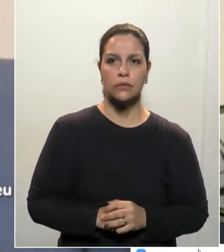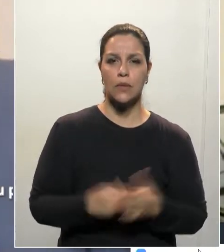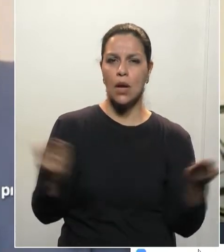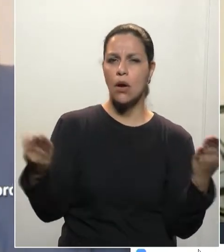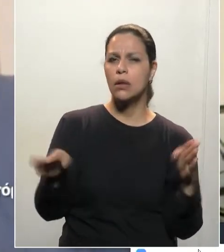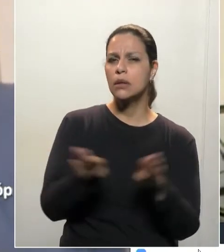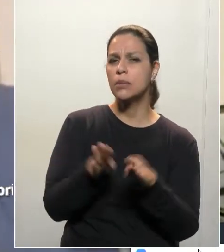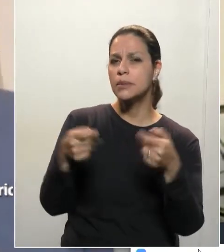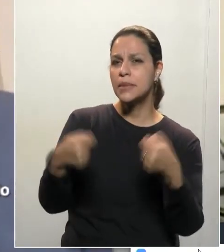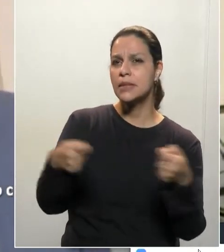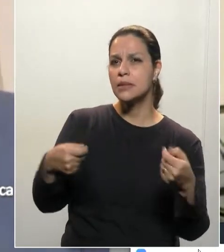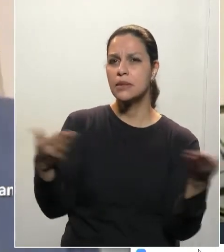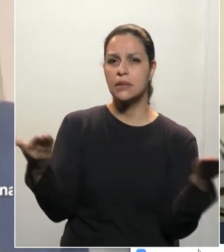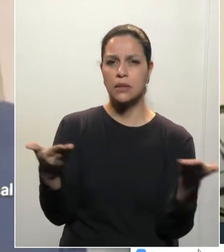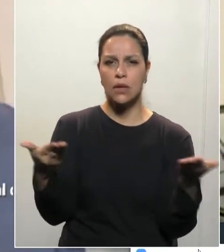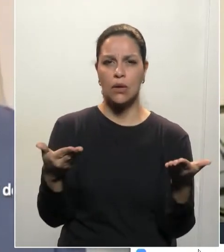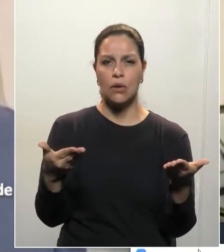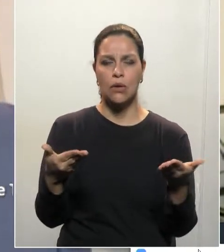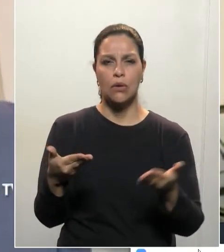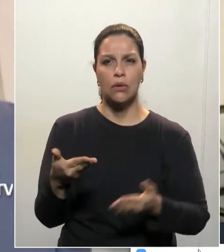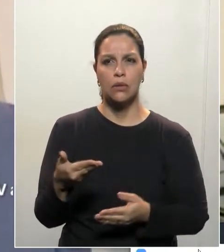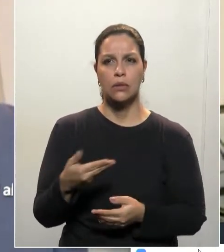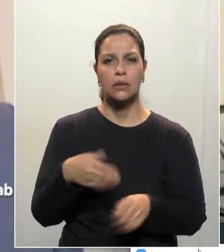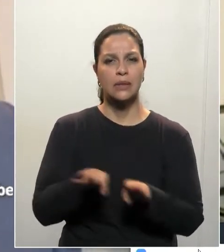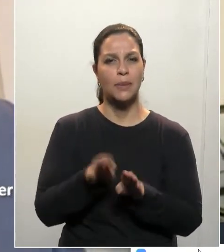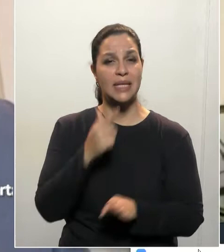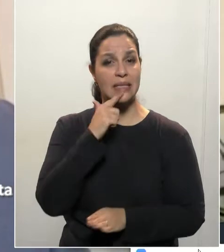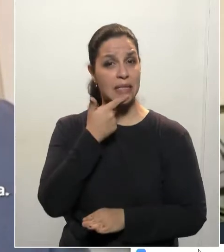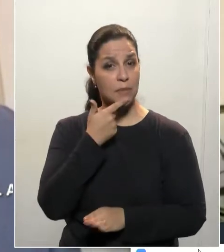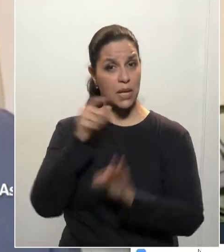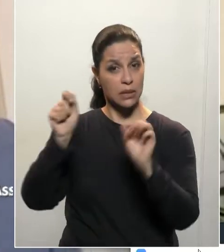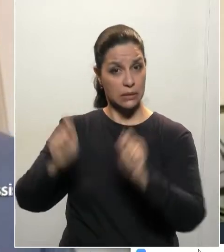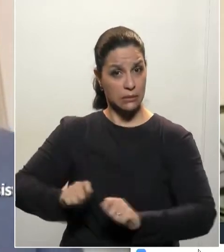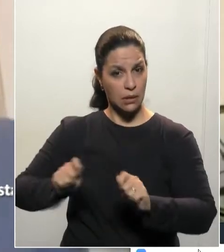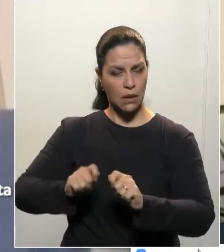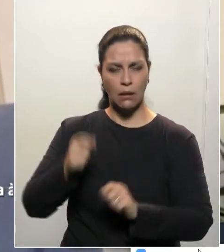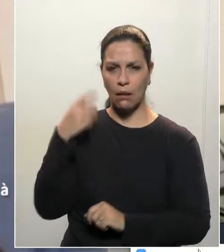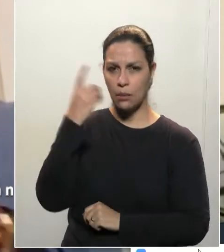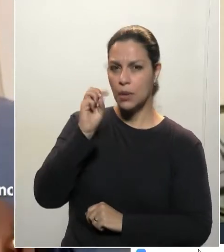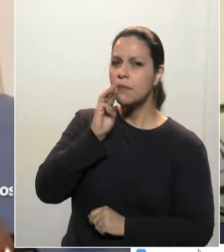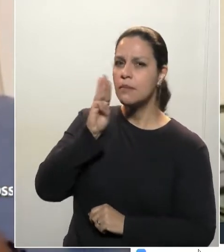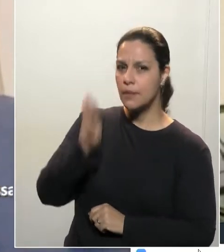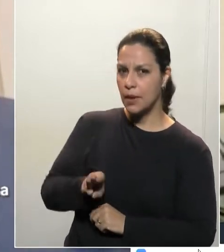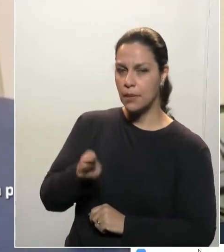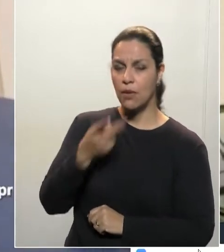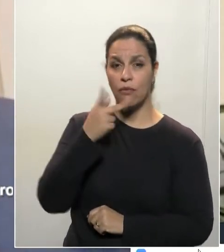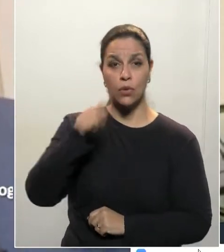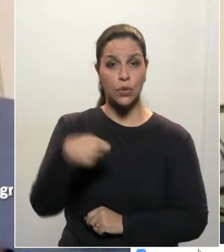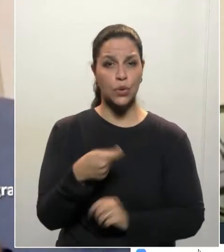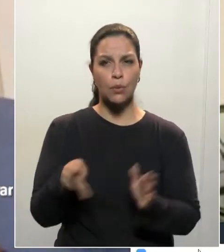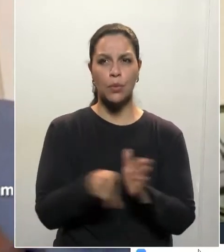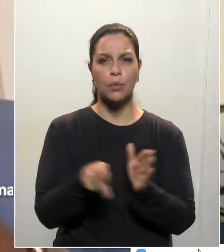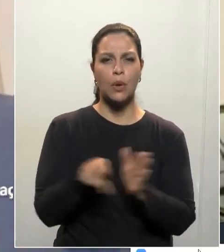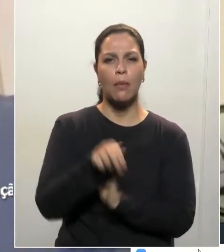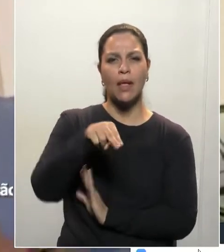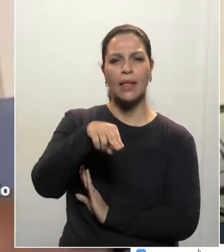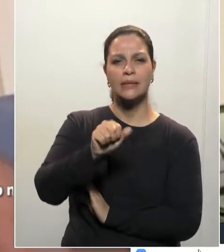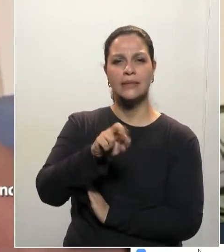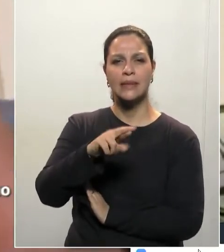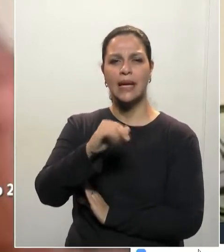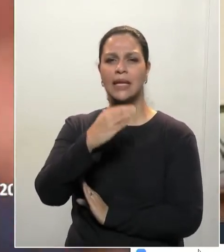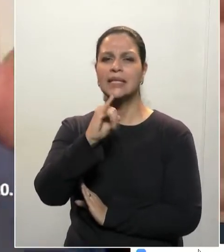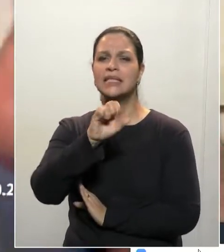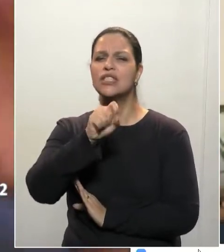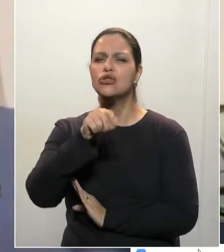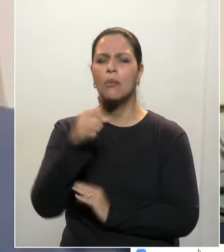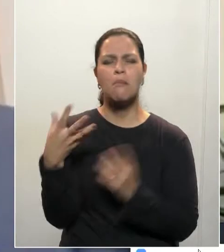dia desses a minha querida, simpática e competente Babel, falou sobre o narciso. Achei